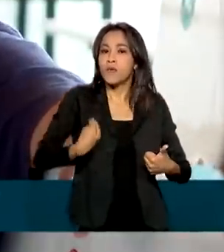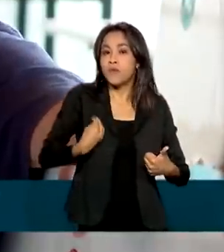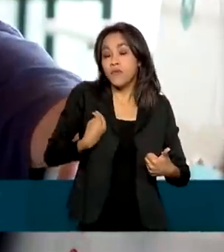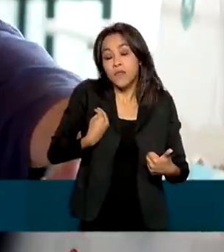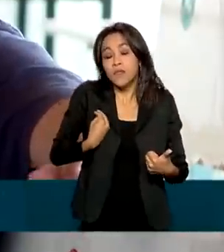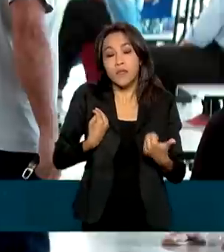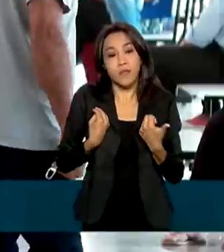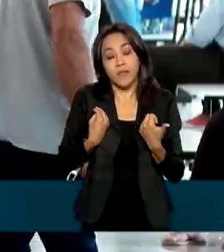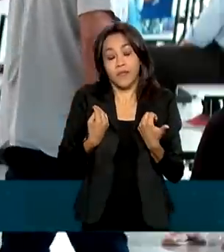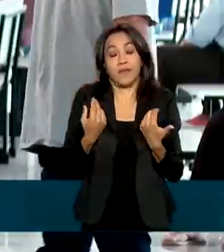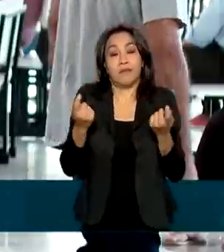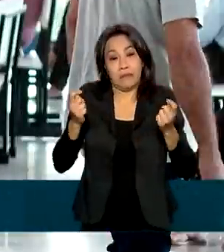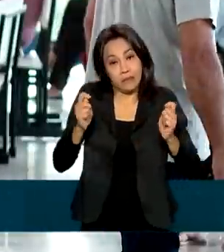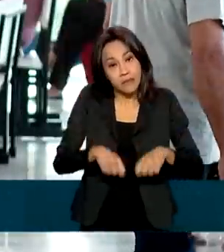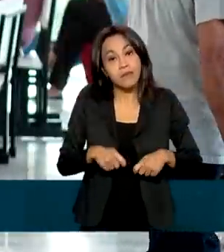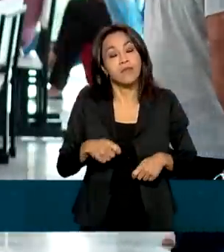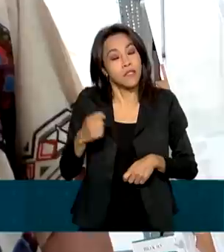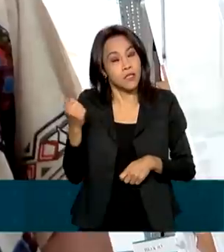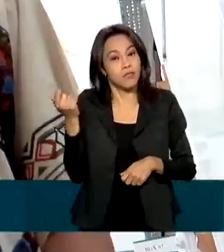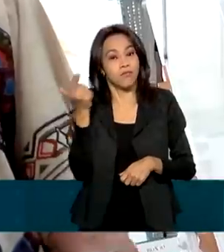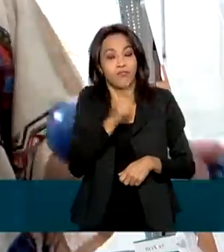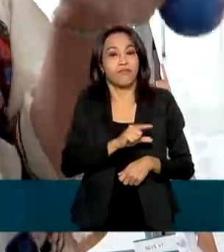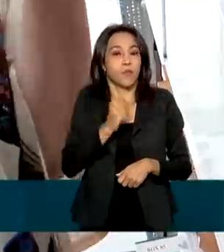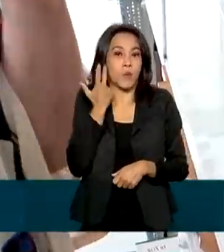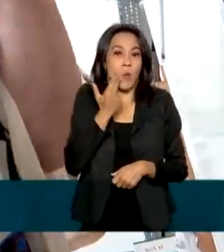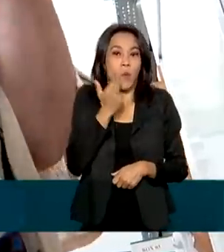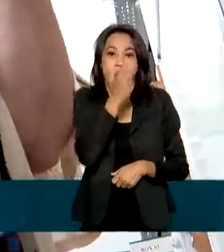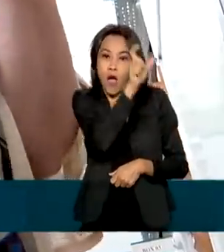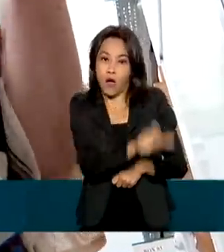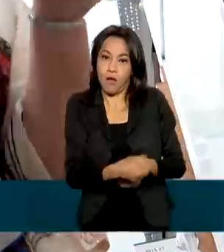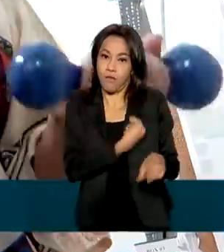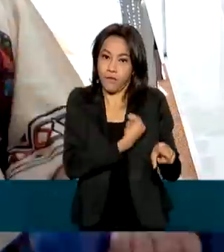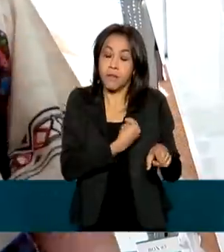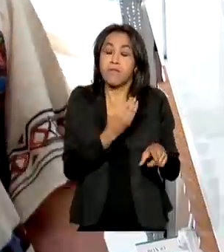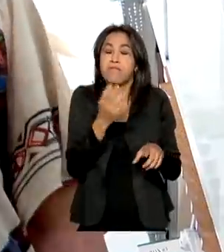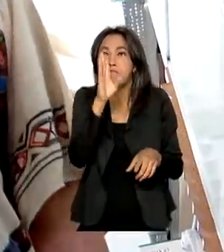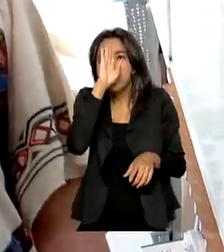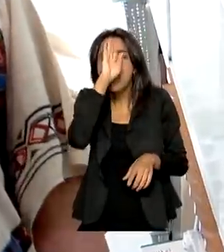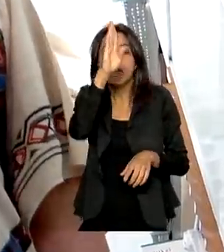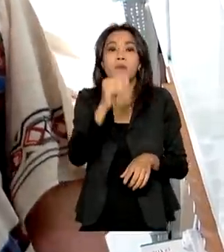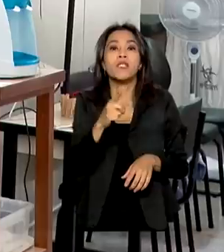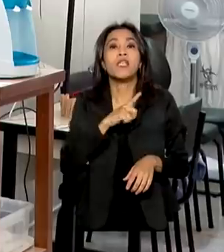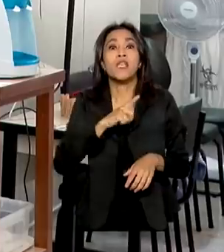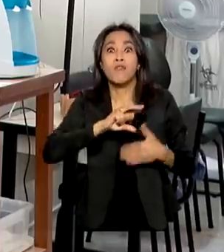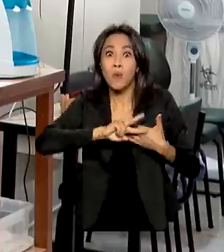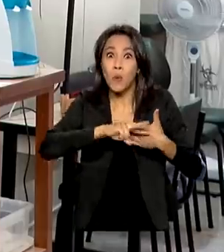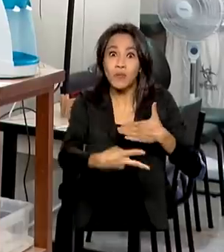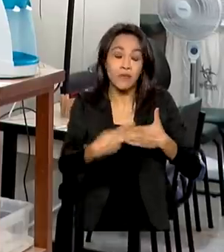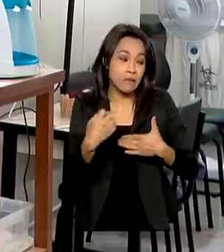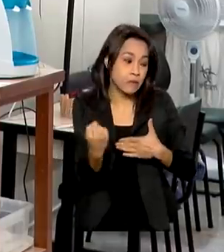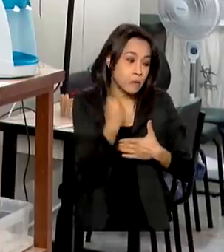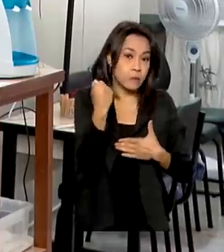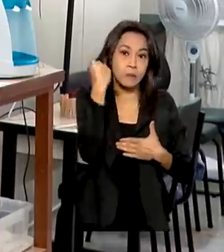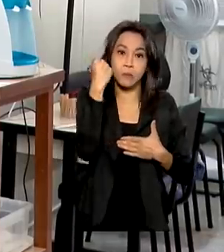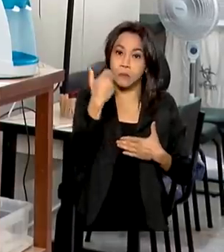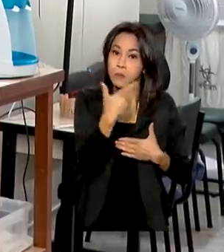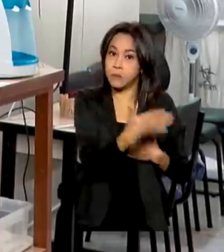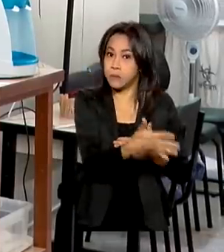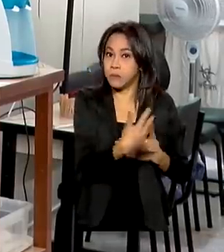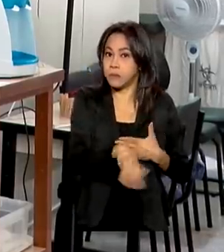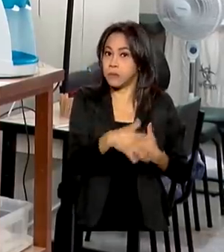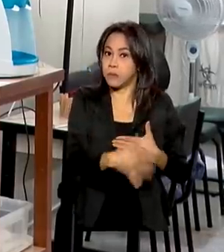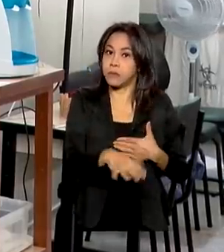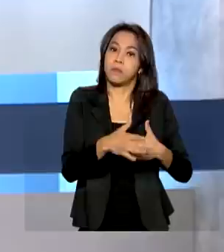voltar o máximo possível à normalidade, principalmente naqueles que sofreram com sequelas de uma manifestação mais